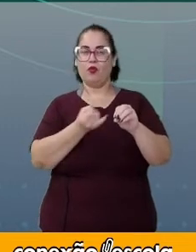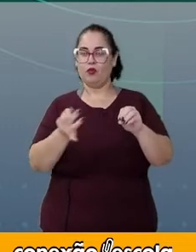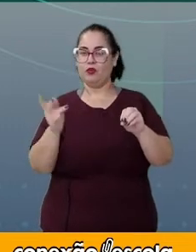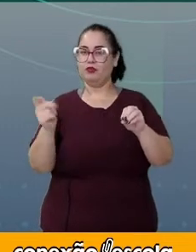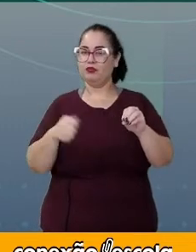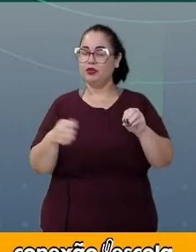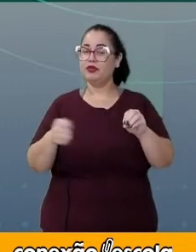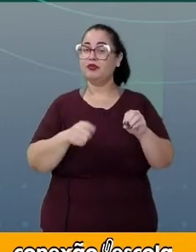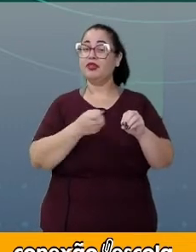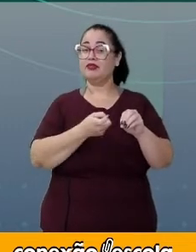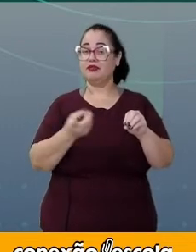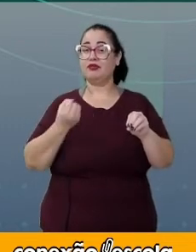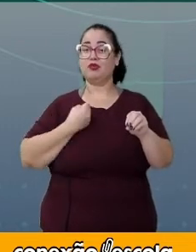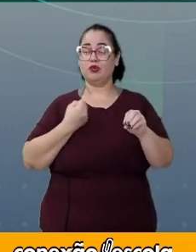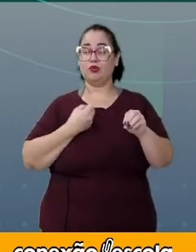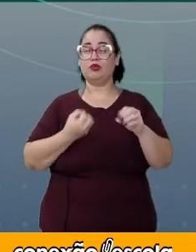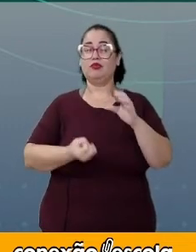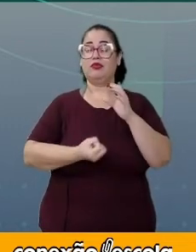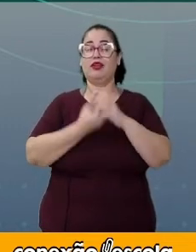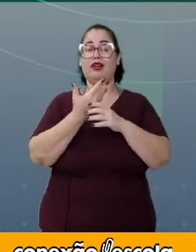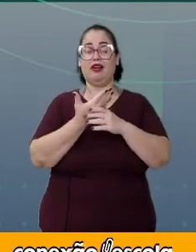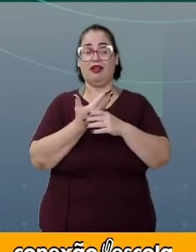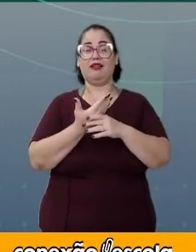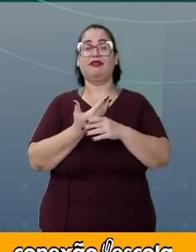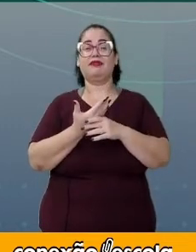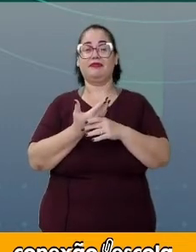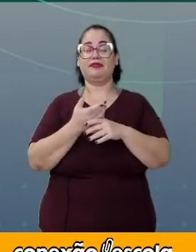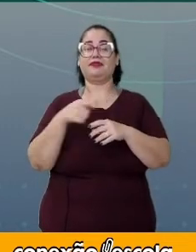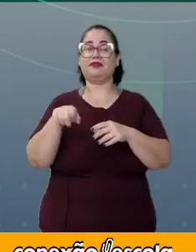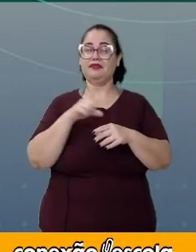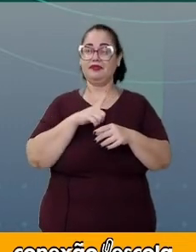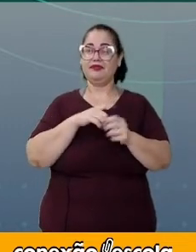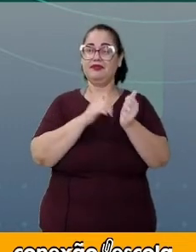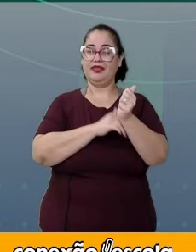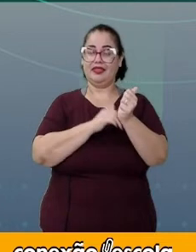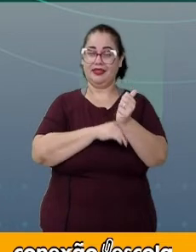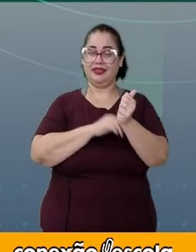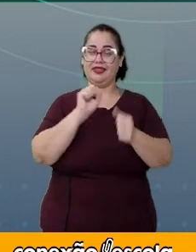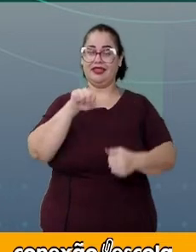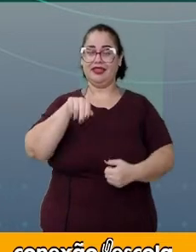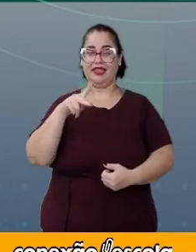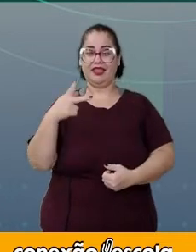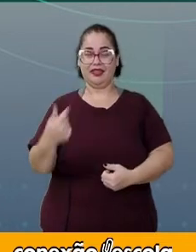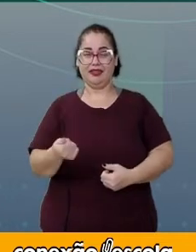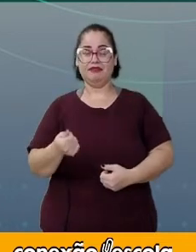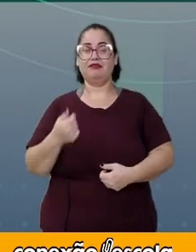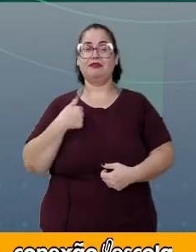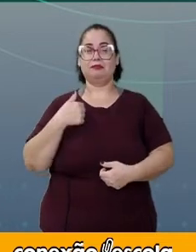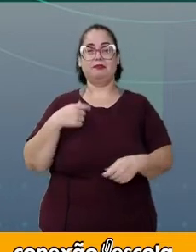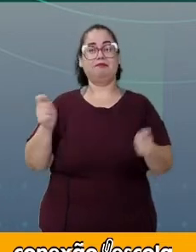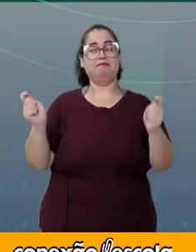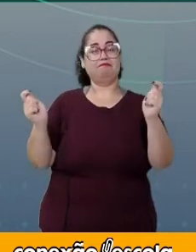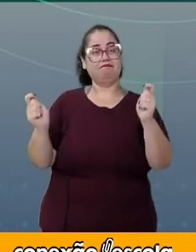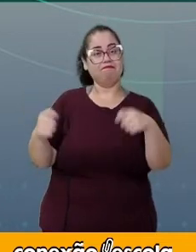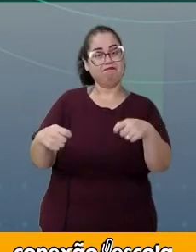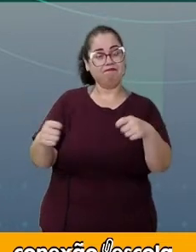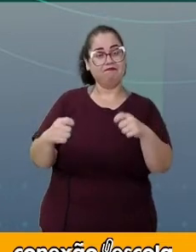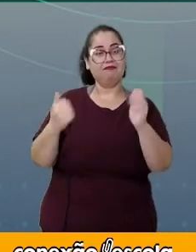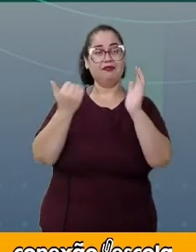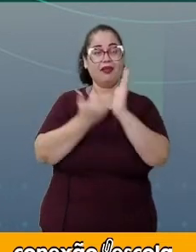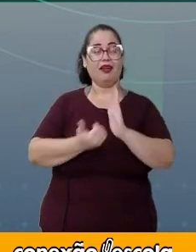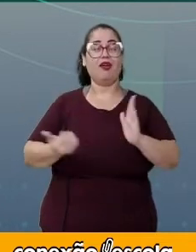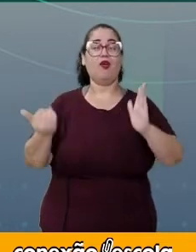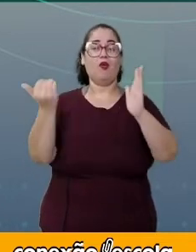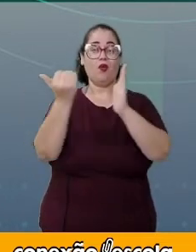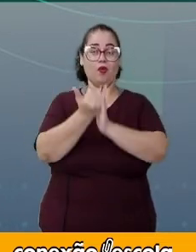possibilidades de criação de uma senha, a minha possibilidade vai